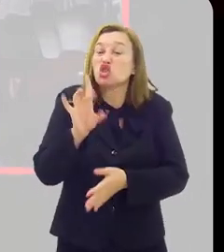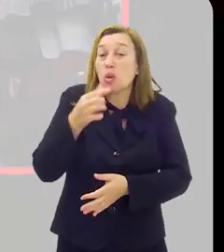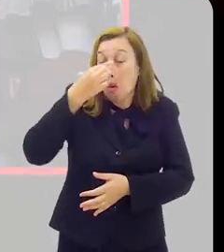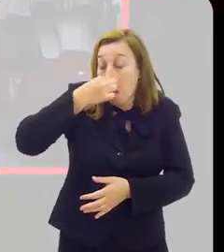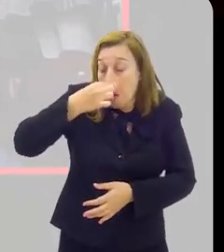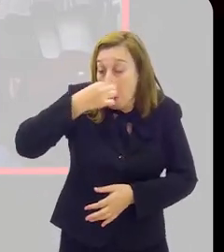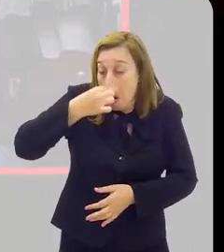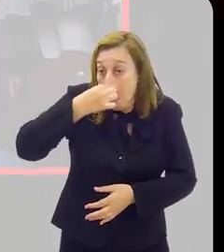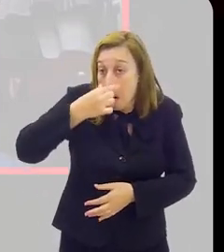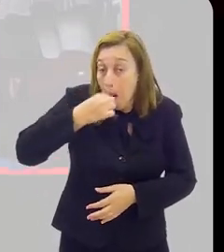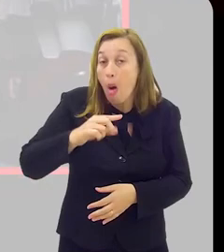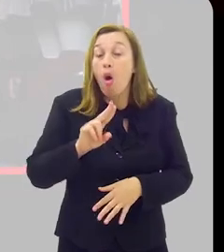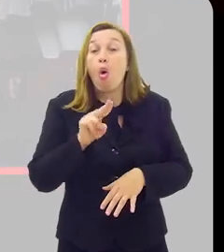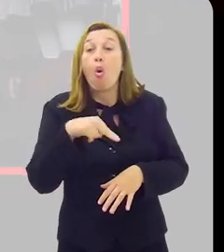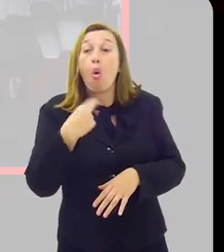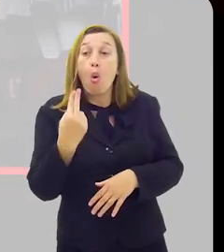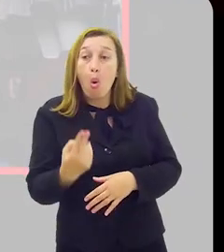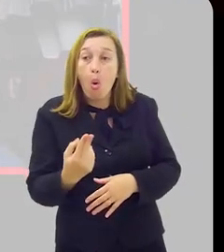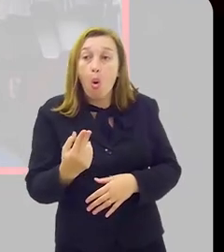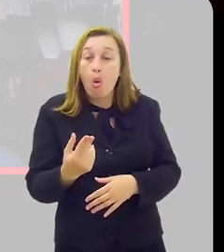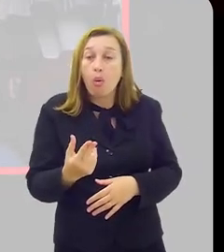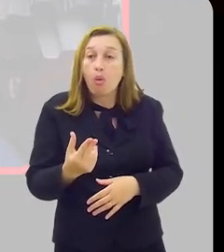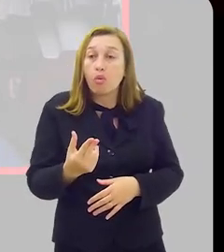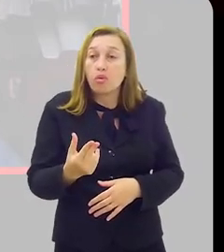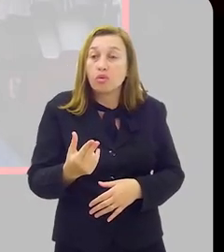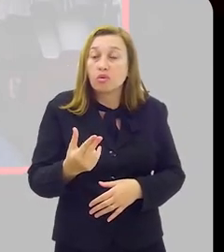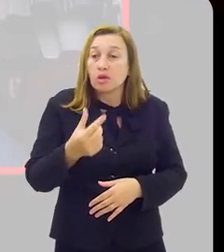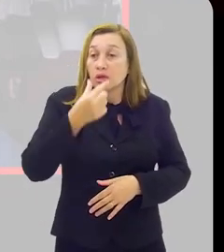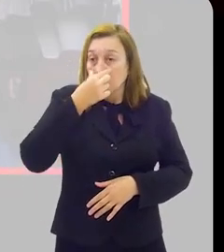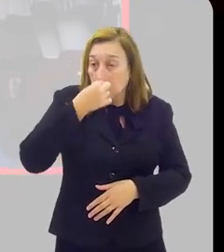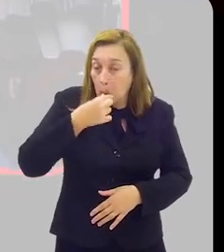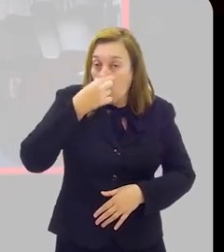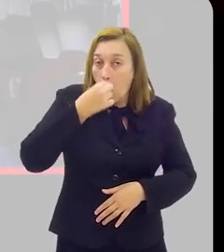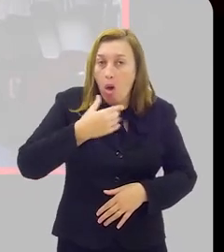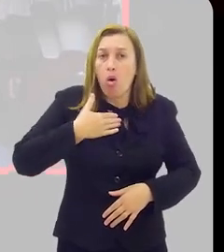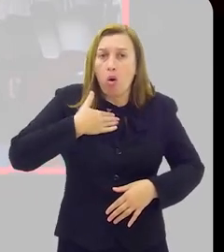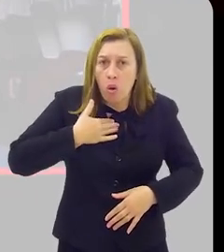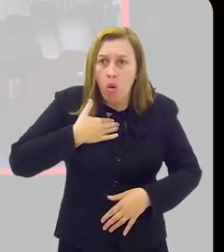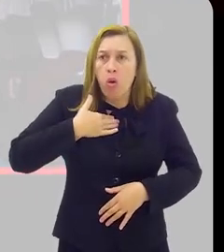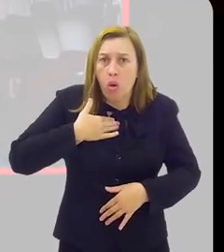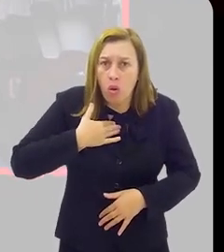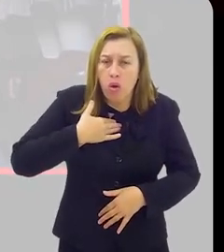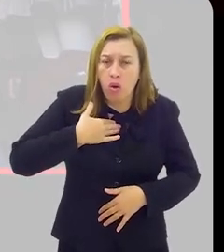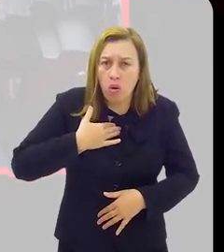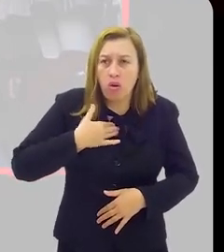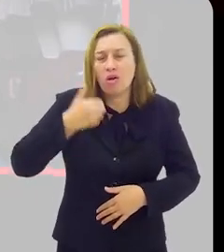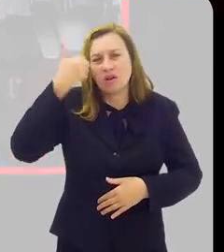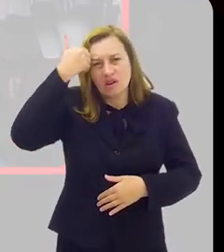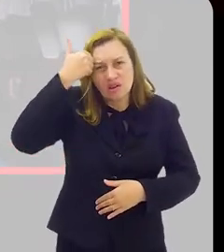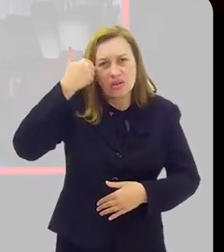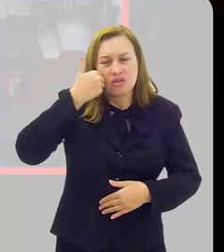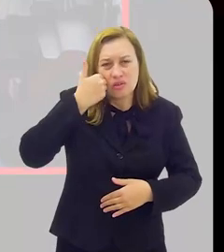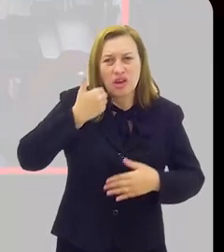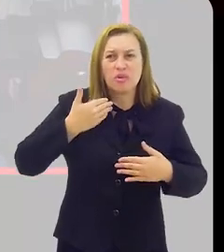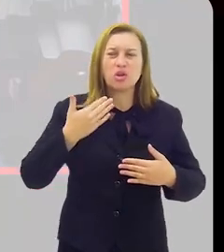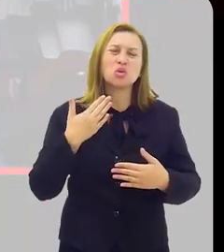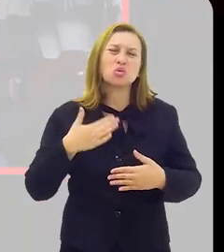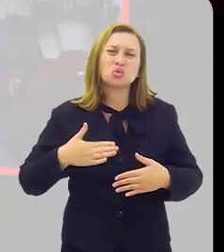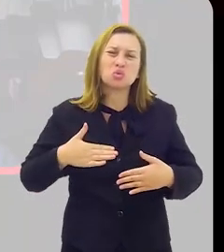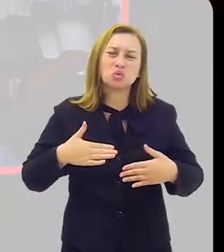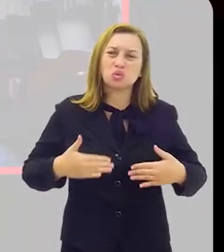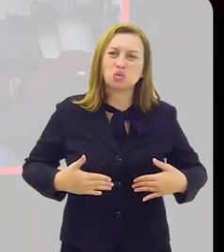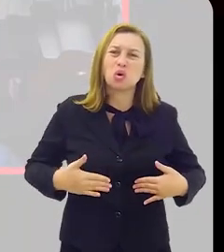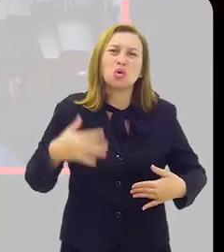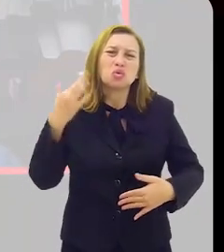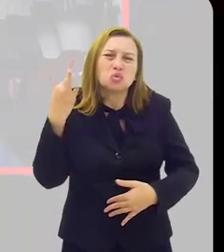ou até quadros gripais mais floridos, com tosse, com febre, com dor no corpo